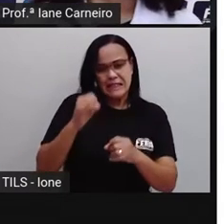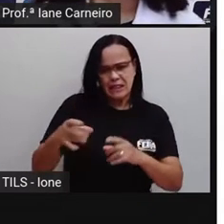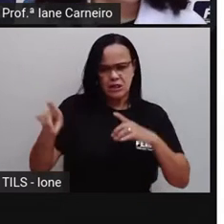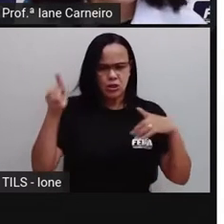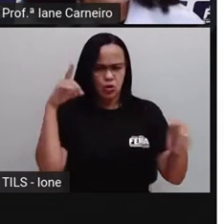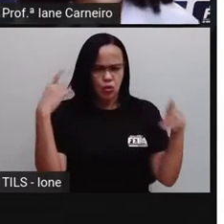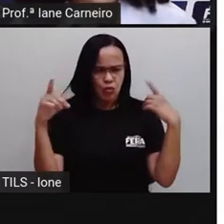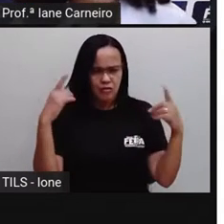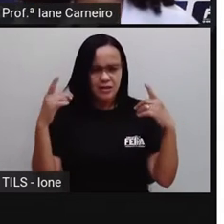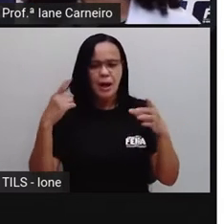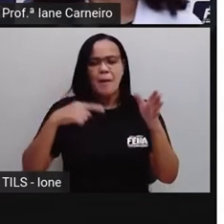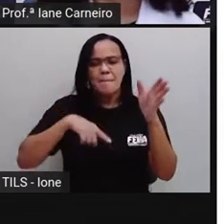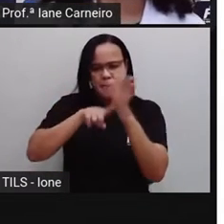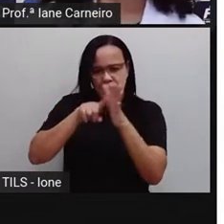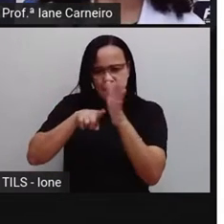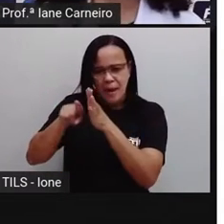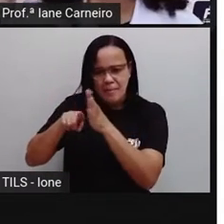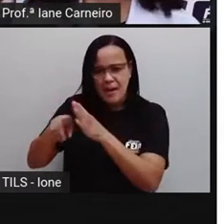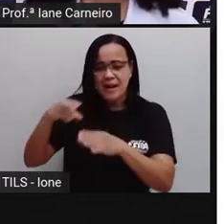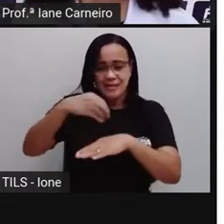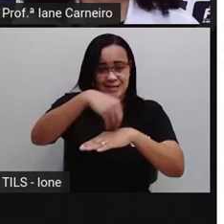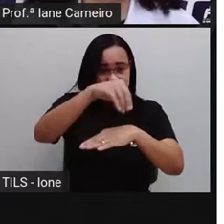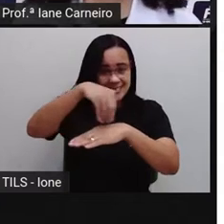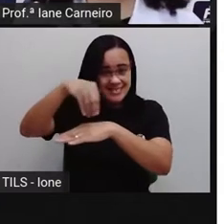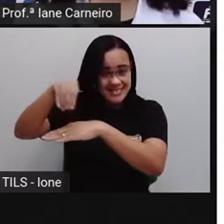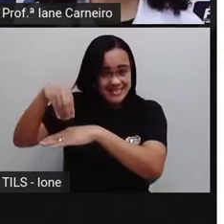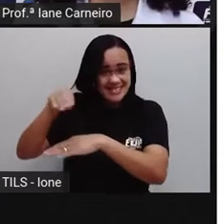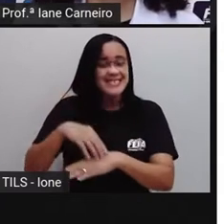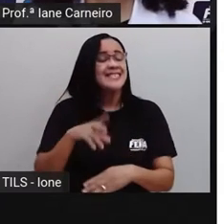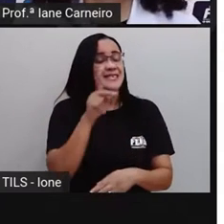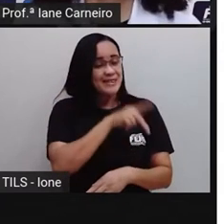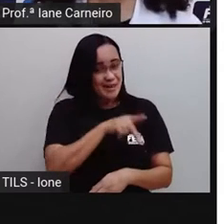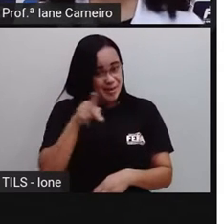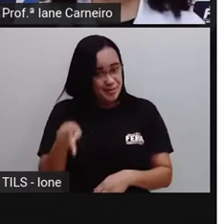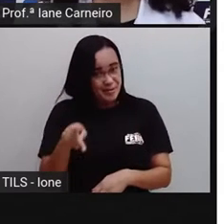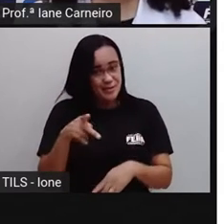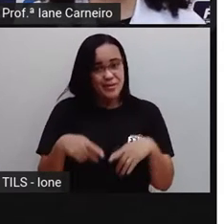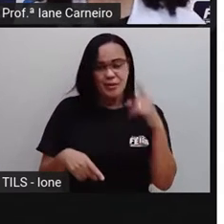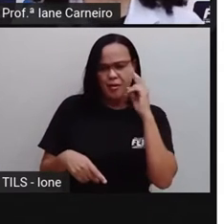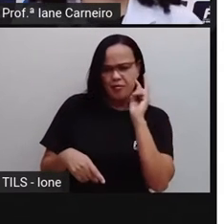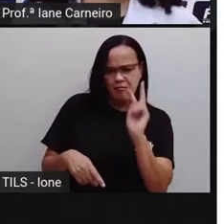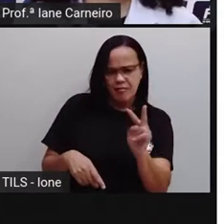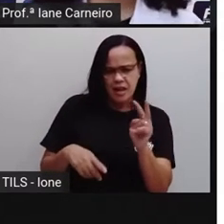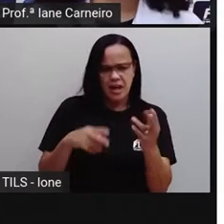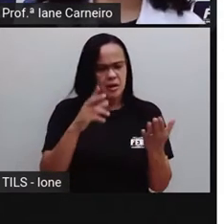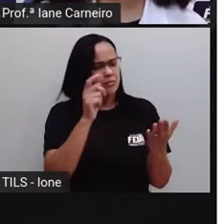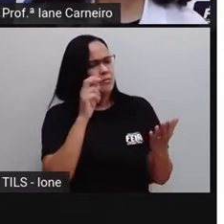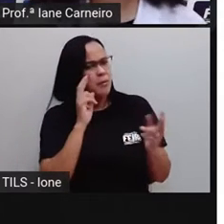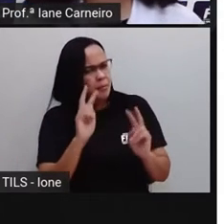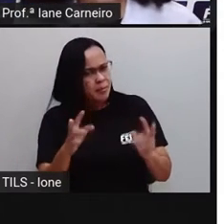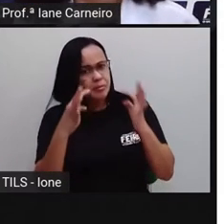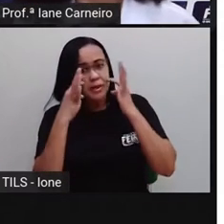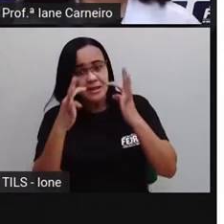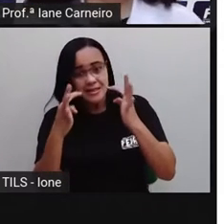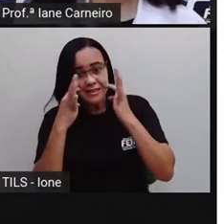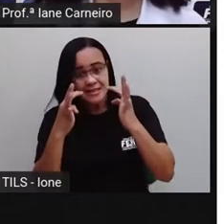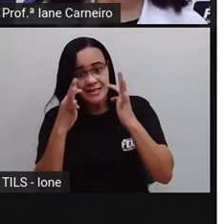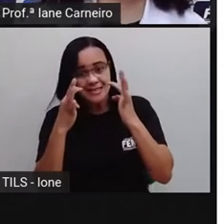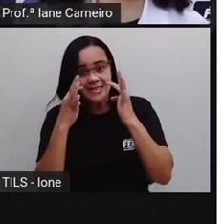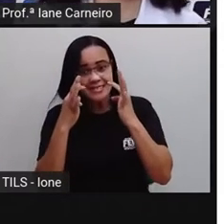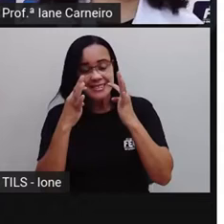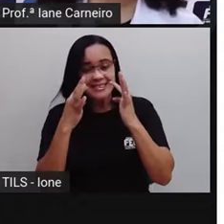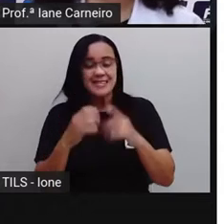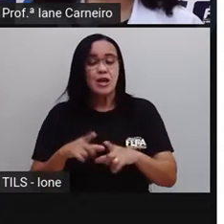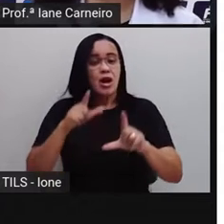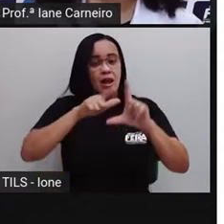dar dicas de como você pode fazer, né? Para verificar, observar qual é a letra adequada, qual é a letra